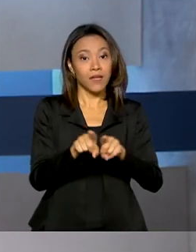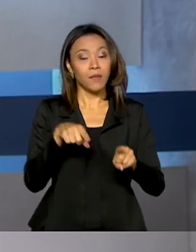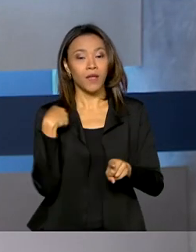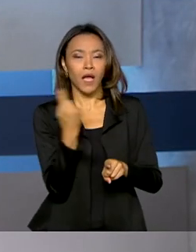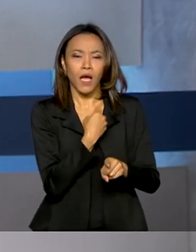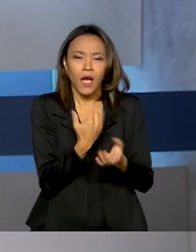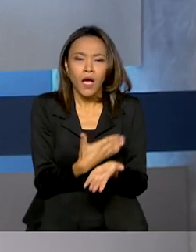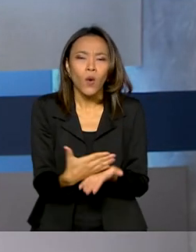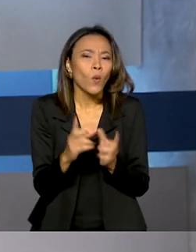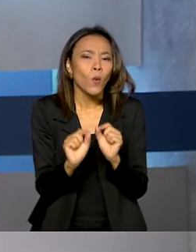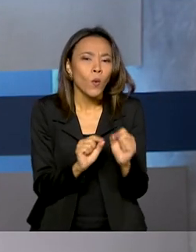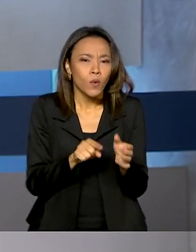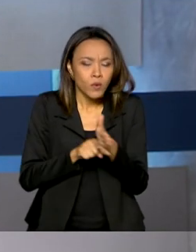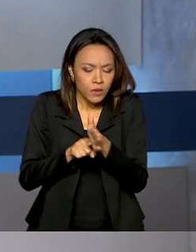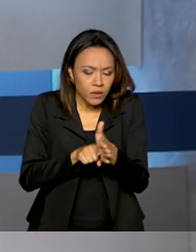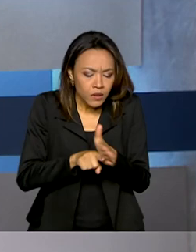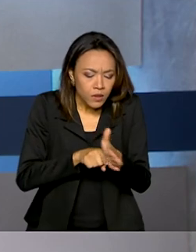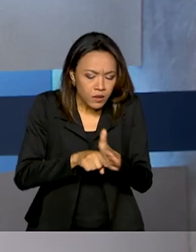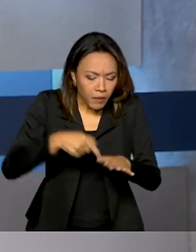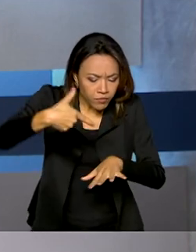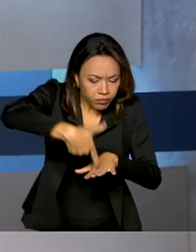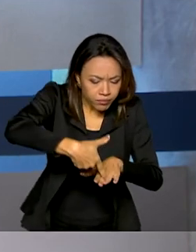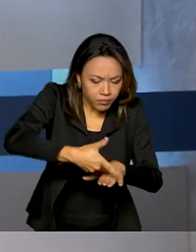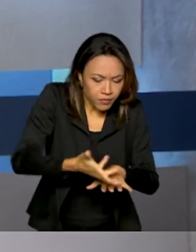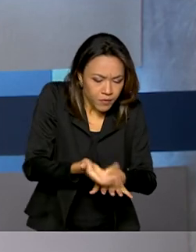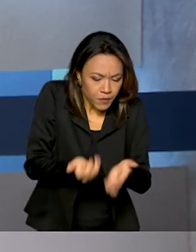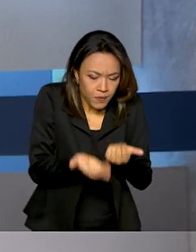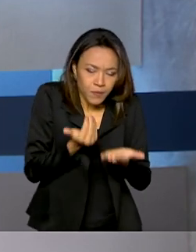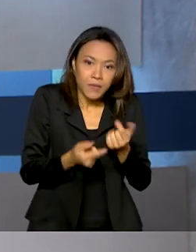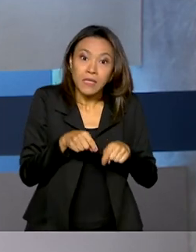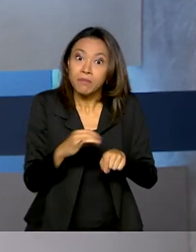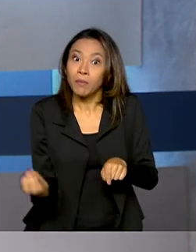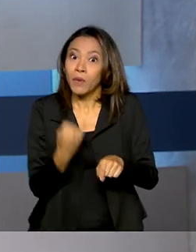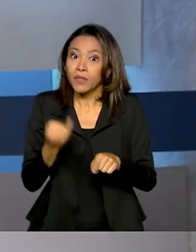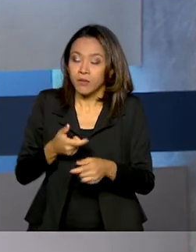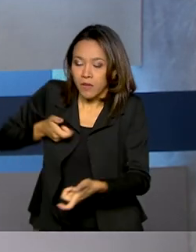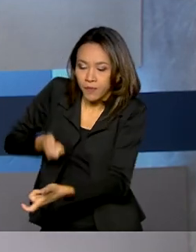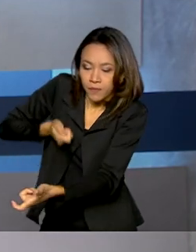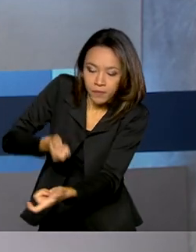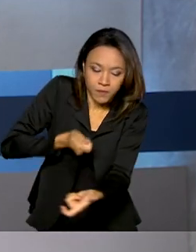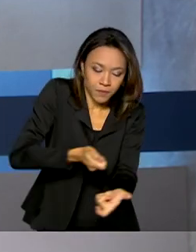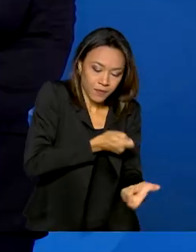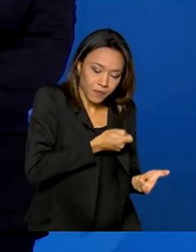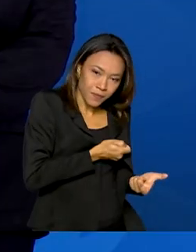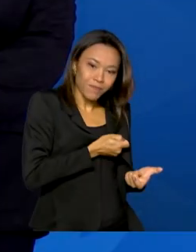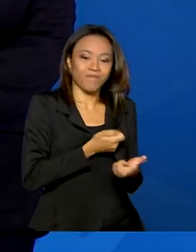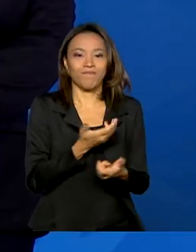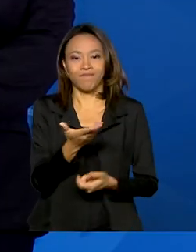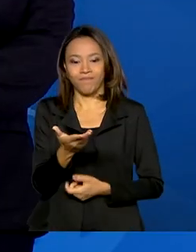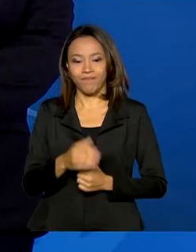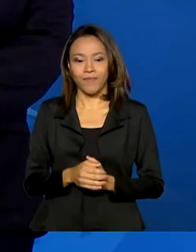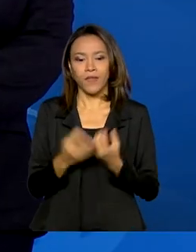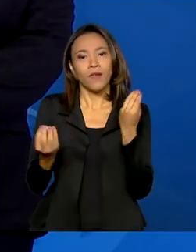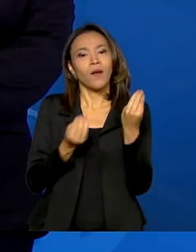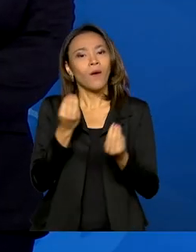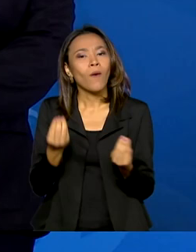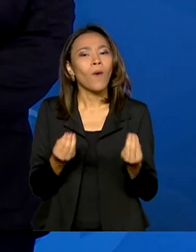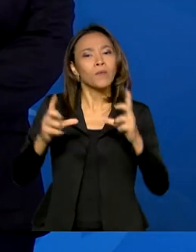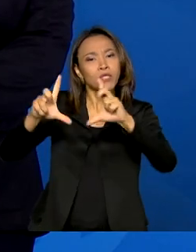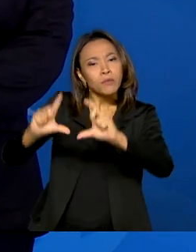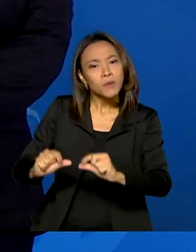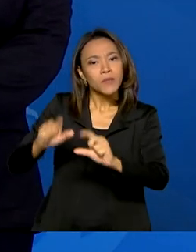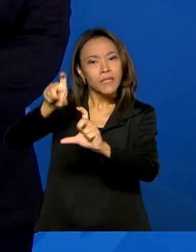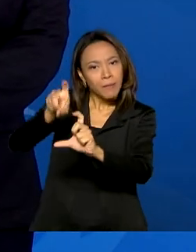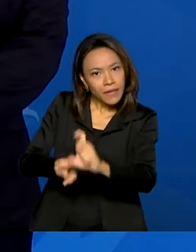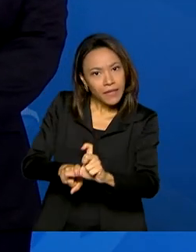estudos para a extração de minerais importantes para a produção de fertilizantes. Como diminuir a dependência